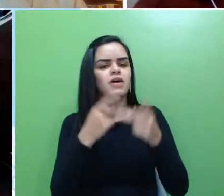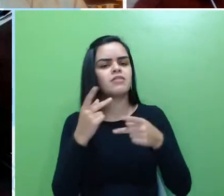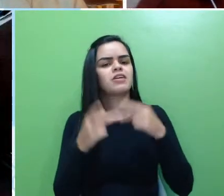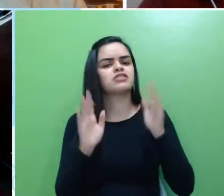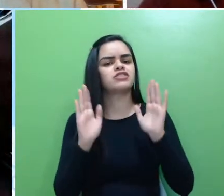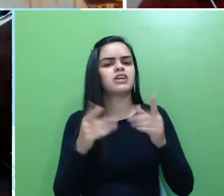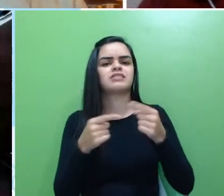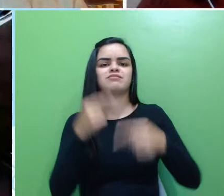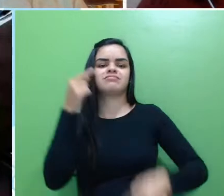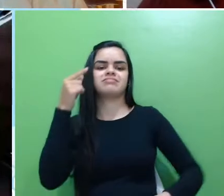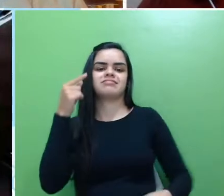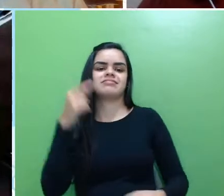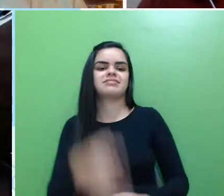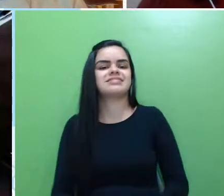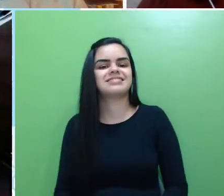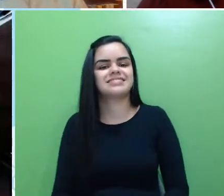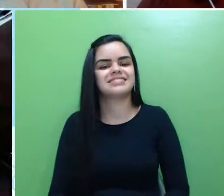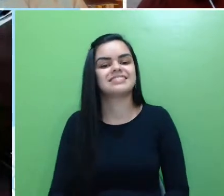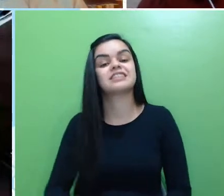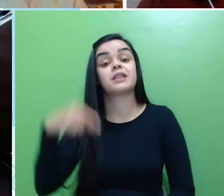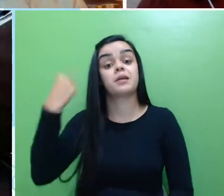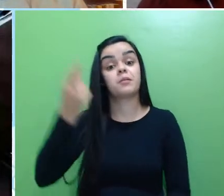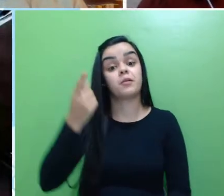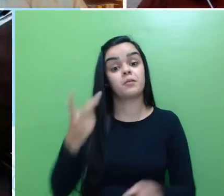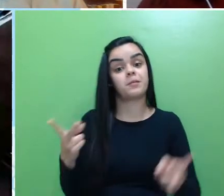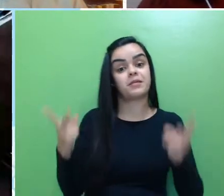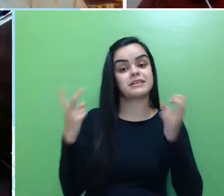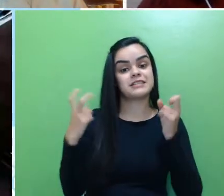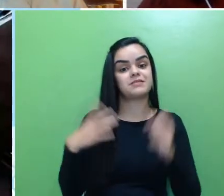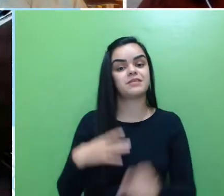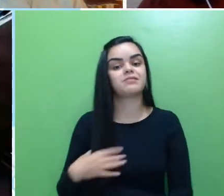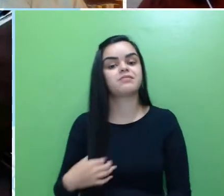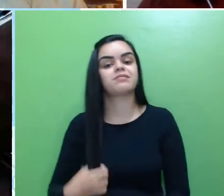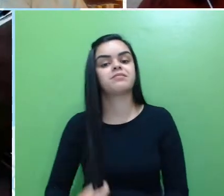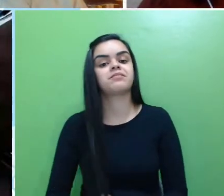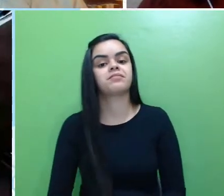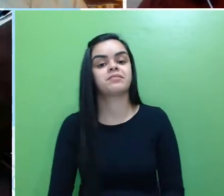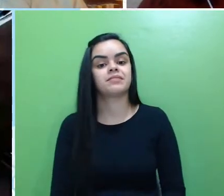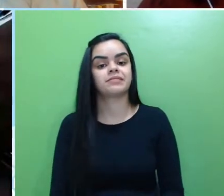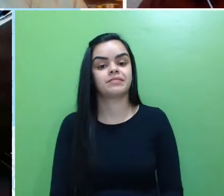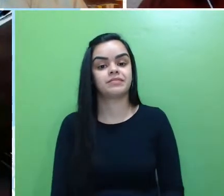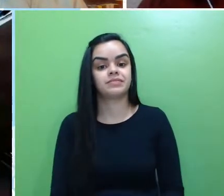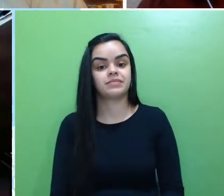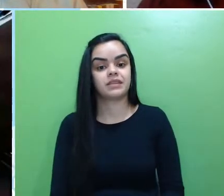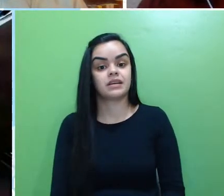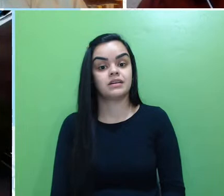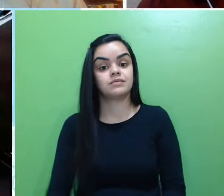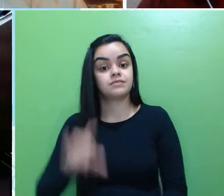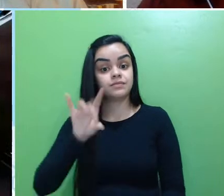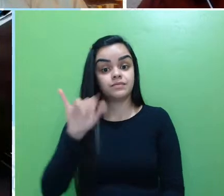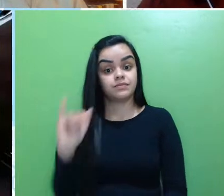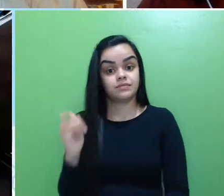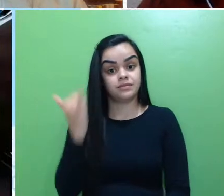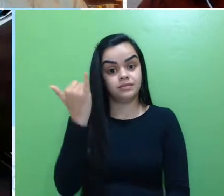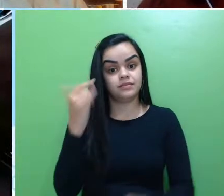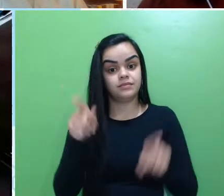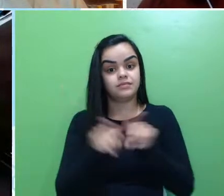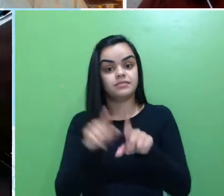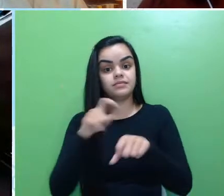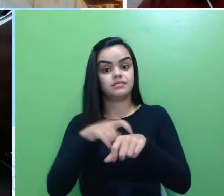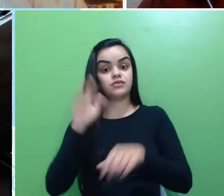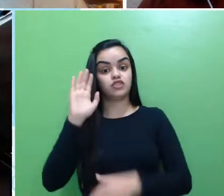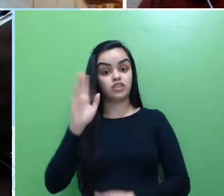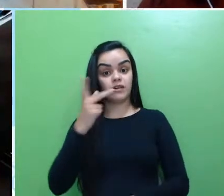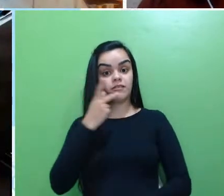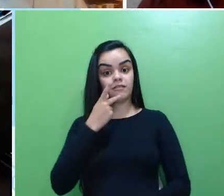tinha caído depois que eu percebi que o problema aconteceu. Mas, só aproveitando, Camila, isso que você